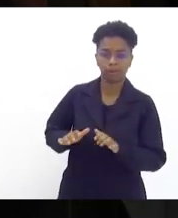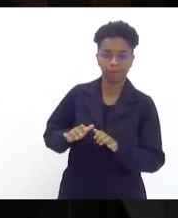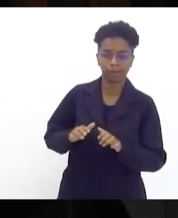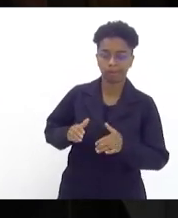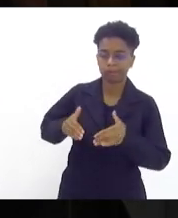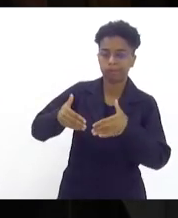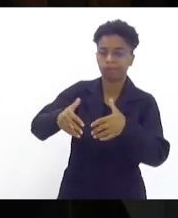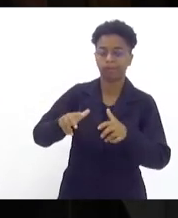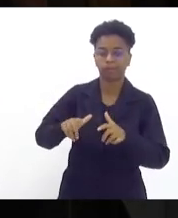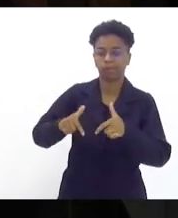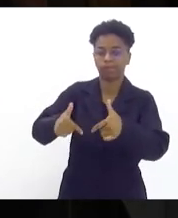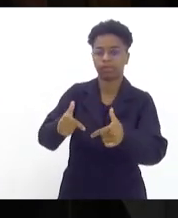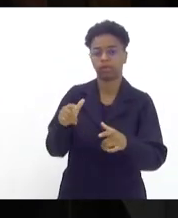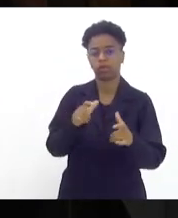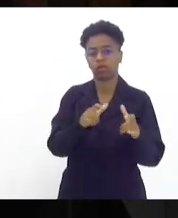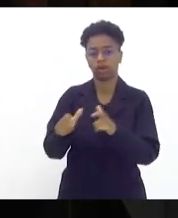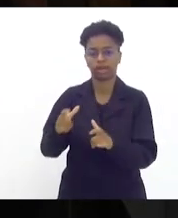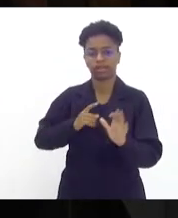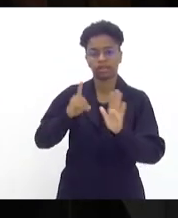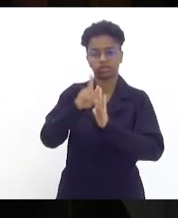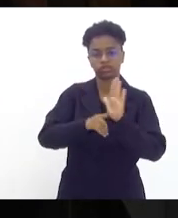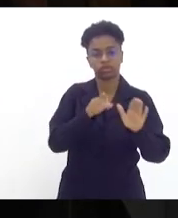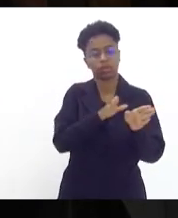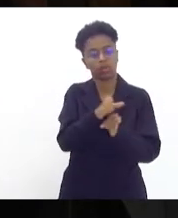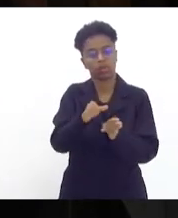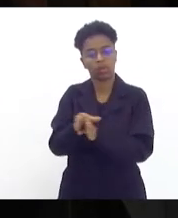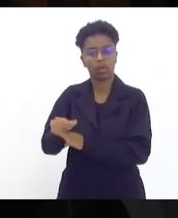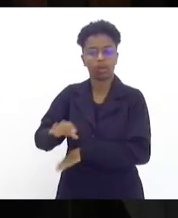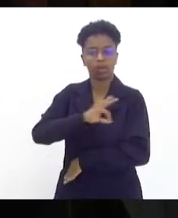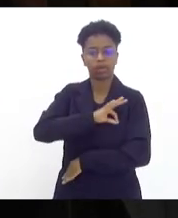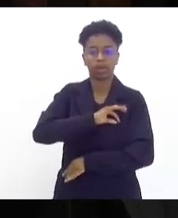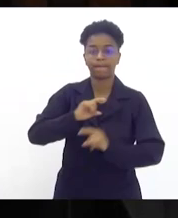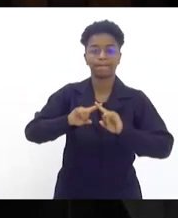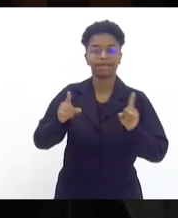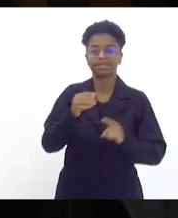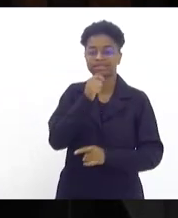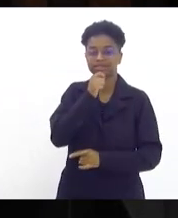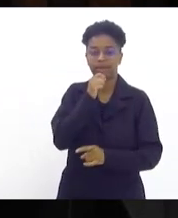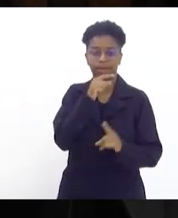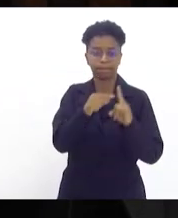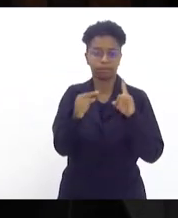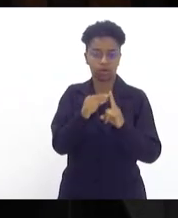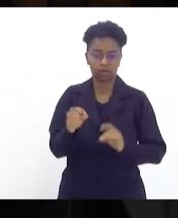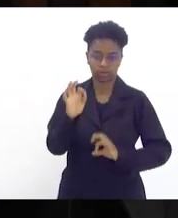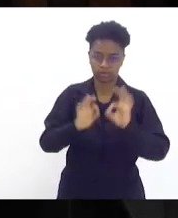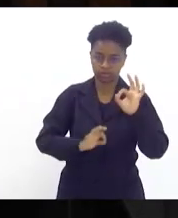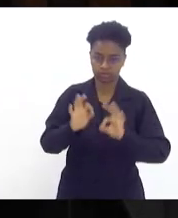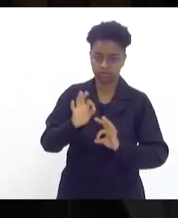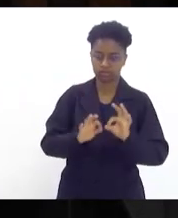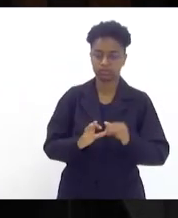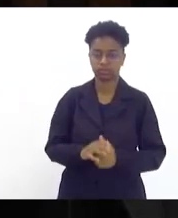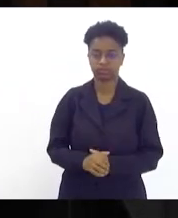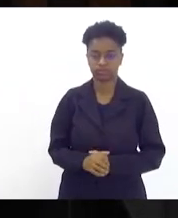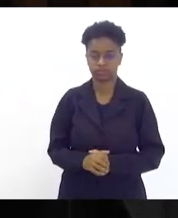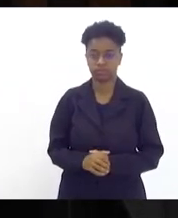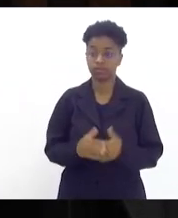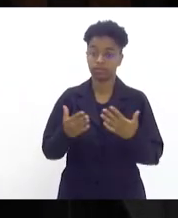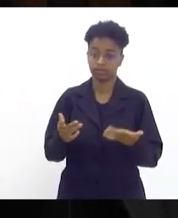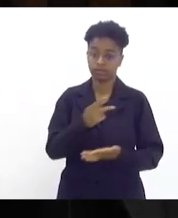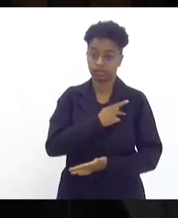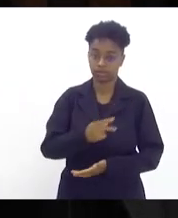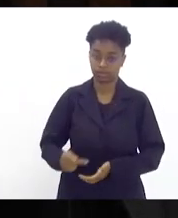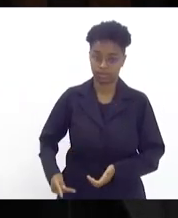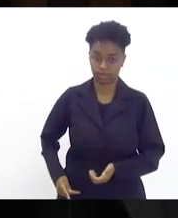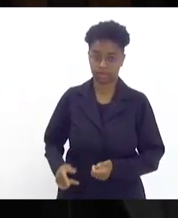de diretrizes que orientem os policiais sem viabilizar a elaboração dos planos. Então, senhora presidente,